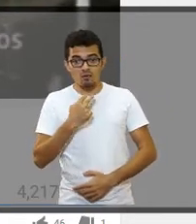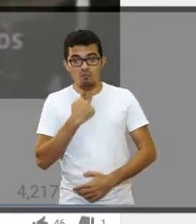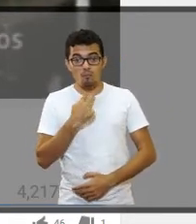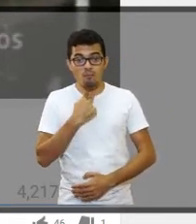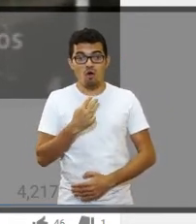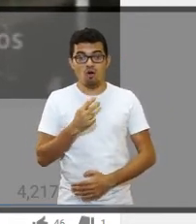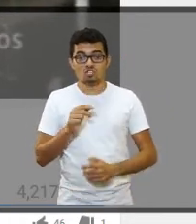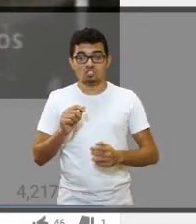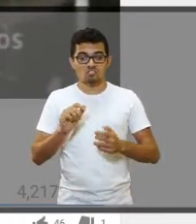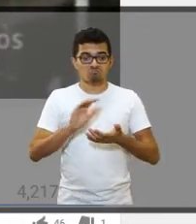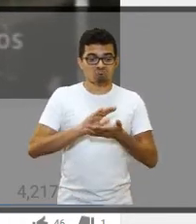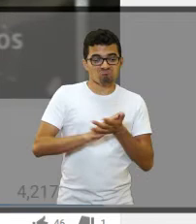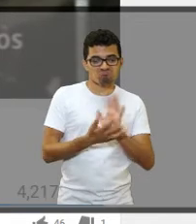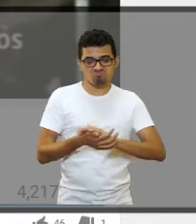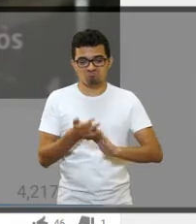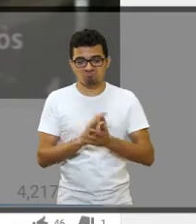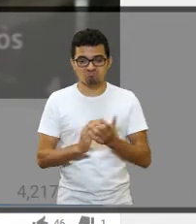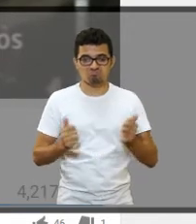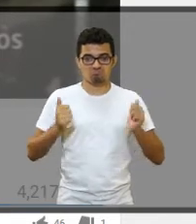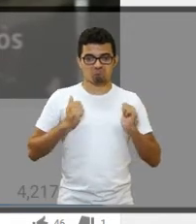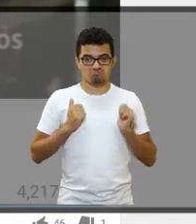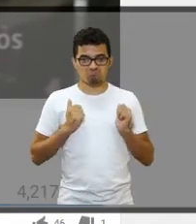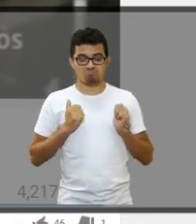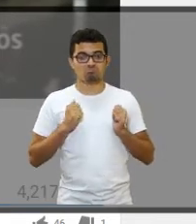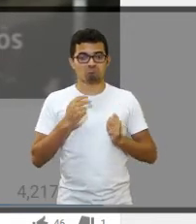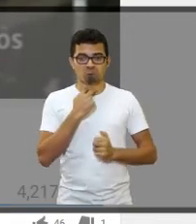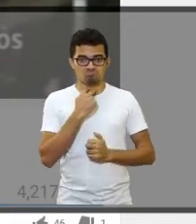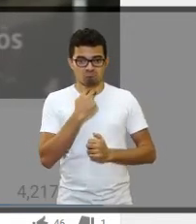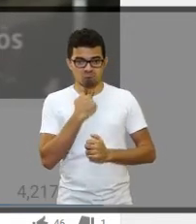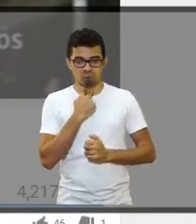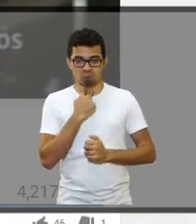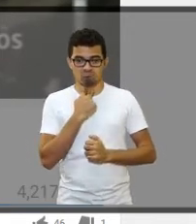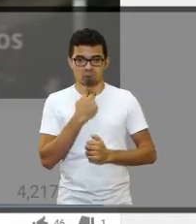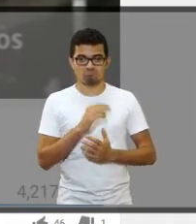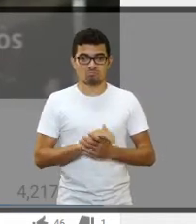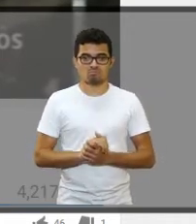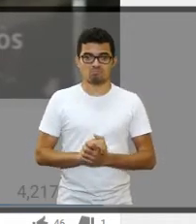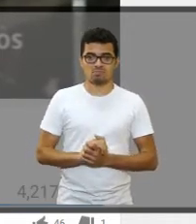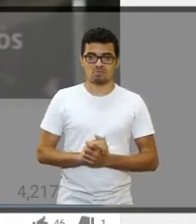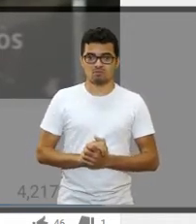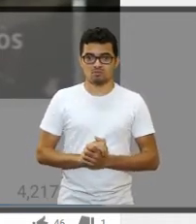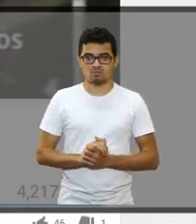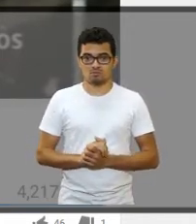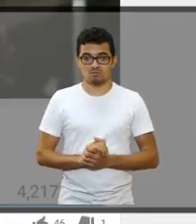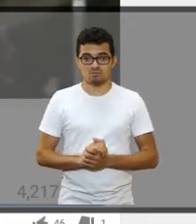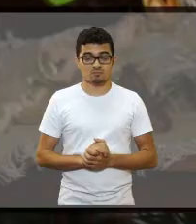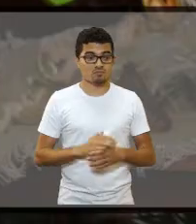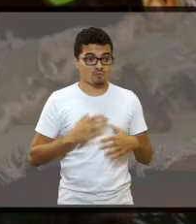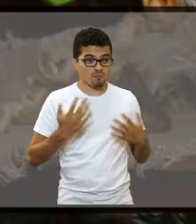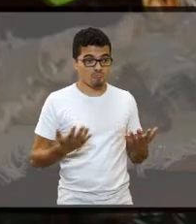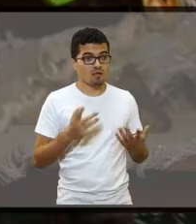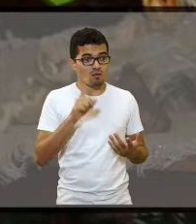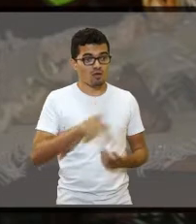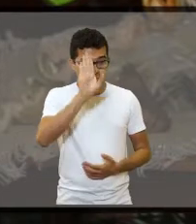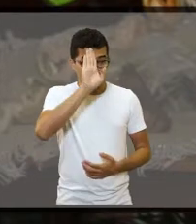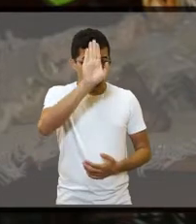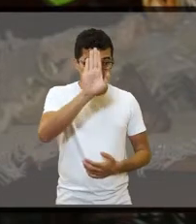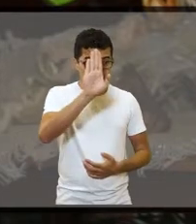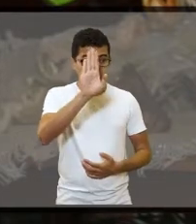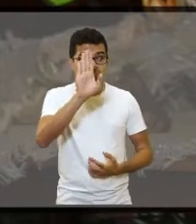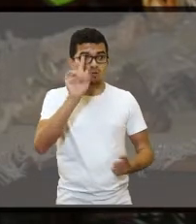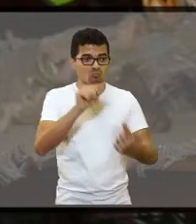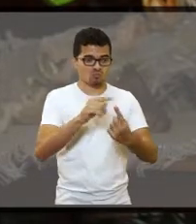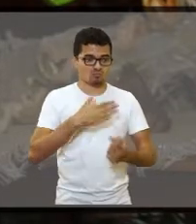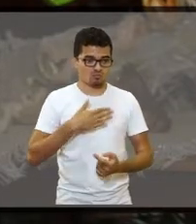podemos jogar de pilato, lavar-se as mãos. Não podemos. Então esse é o meu principal